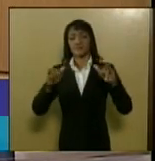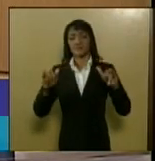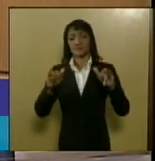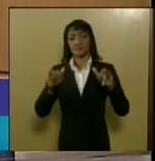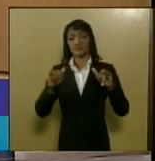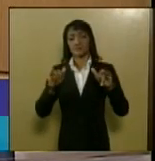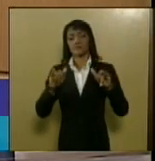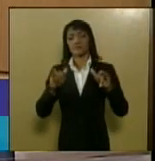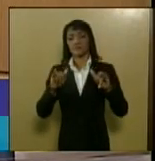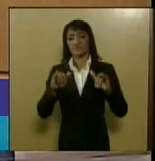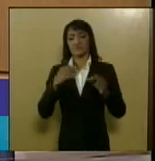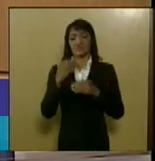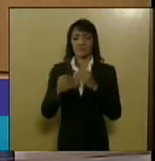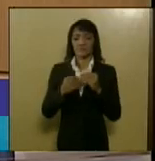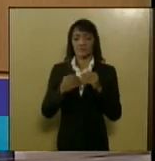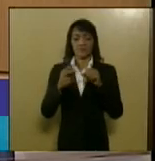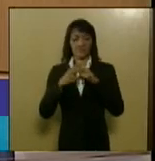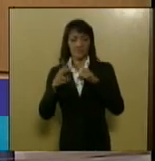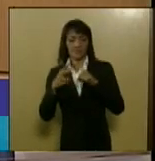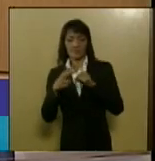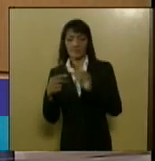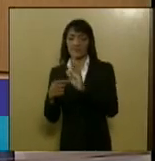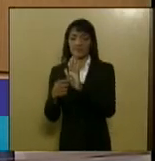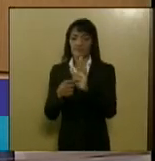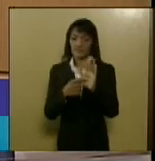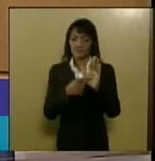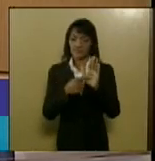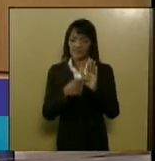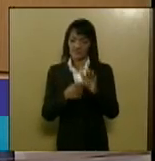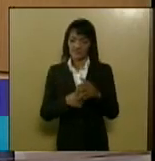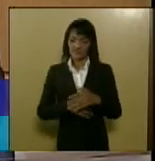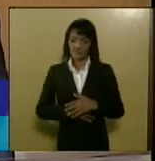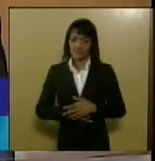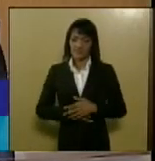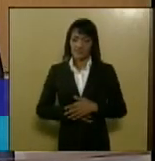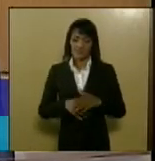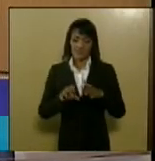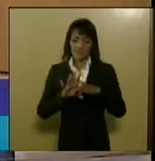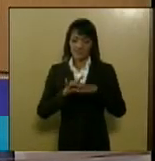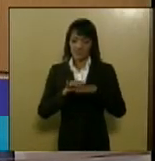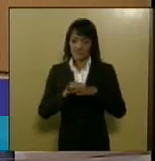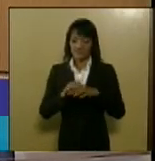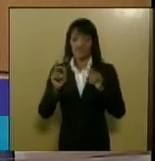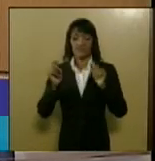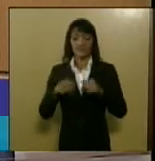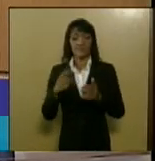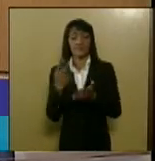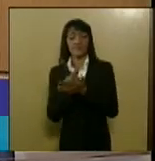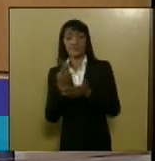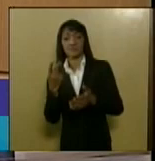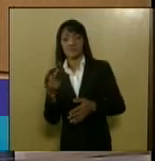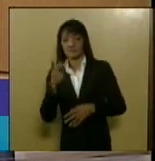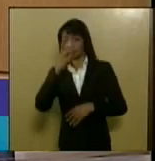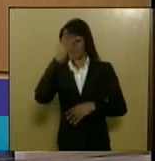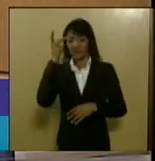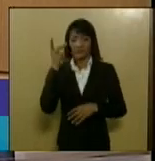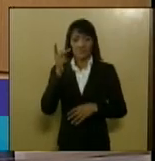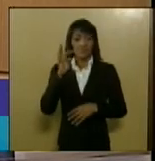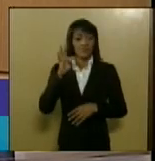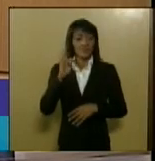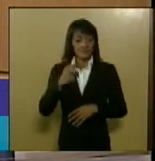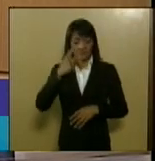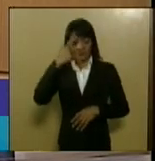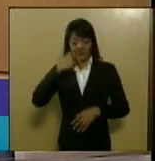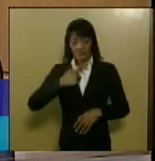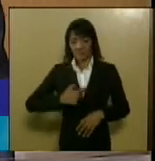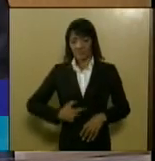divulgação contra o cigarro mostrando que a doença pode comprometer o indivíduo em qualquer parte do corpo